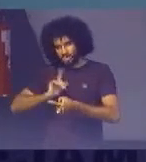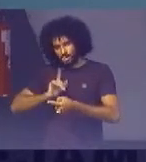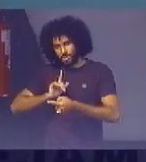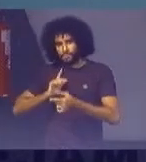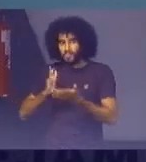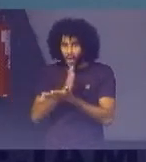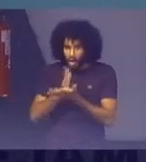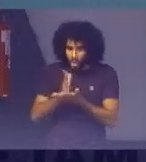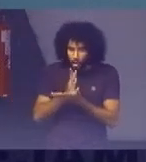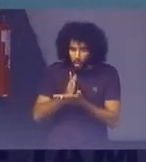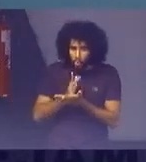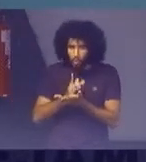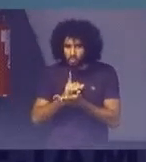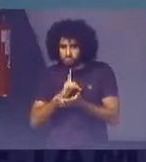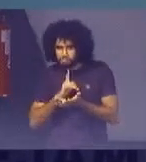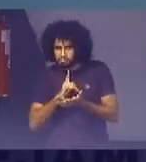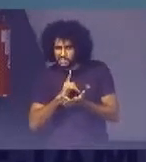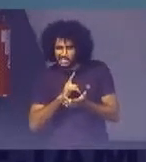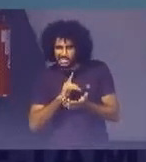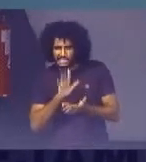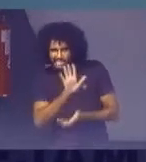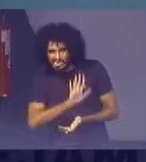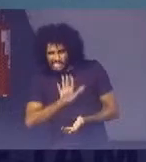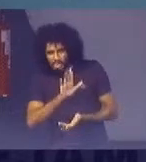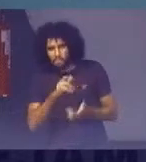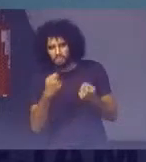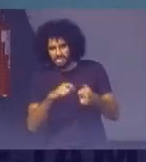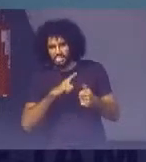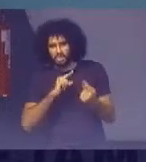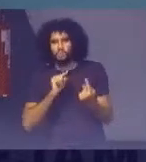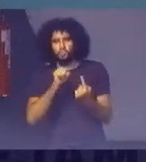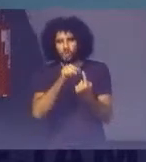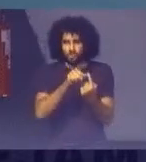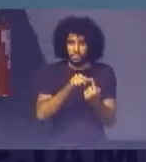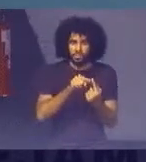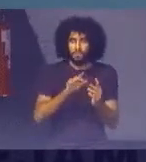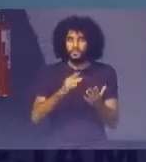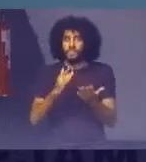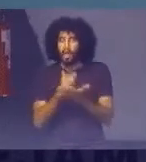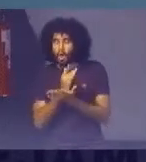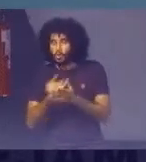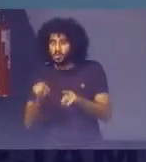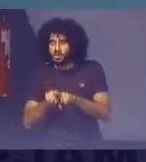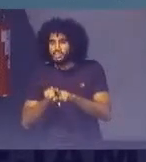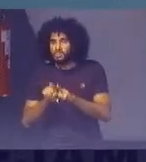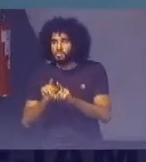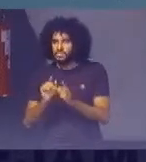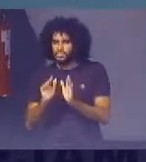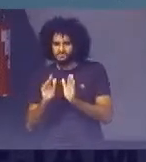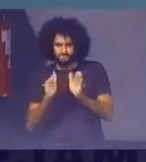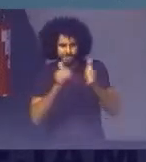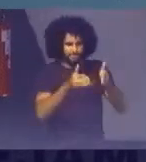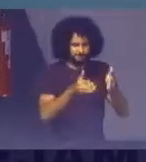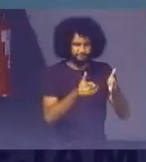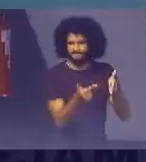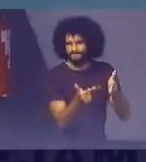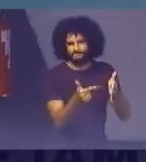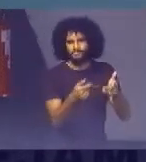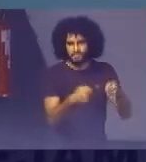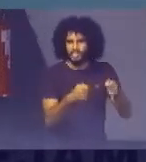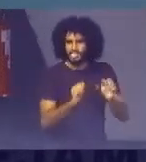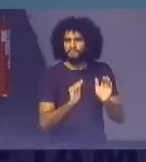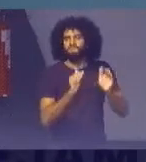genéricas Necessário Dar mais objetividade E muitas metas Não estão dimensionadas Mas para tanto A gente